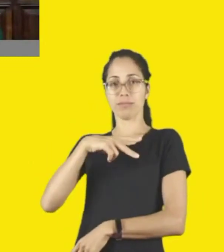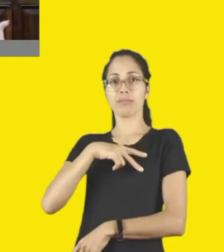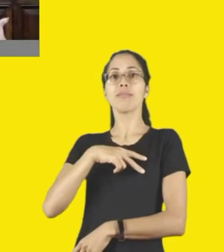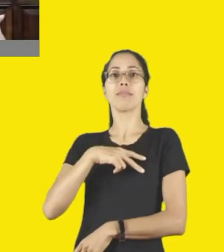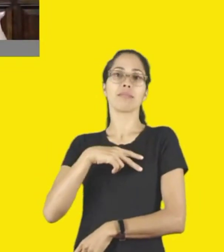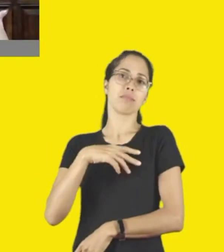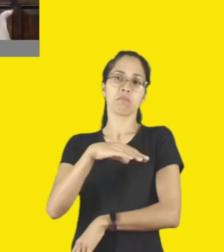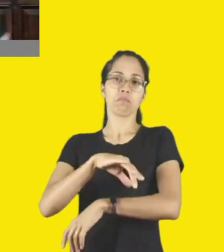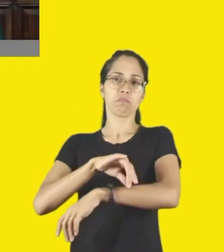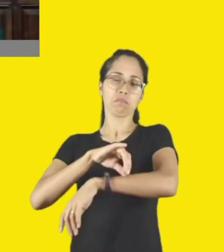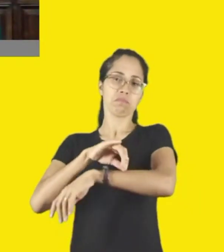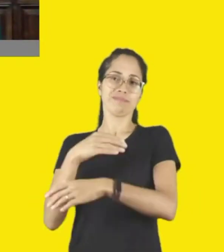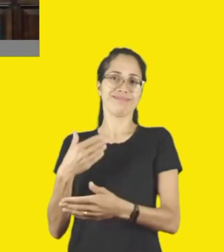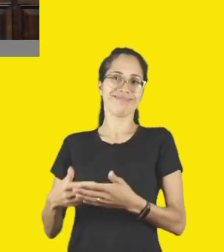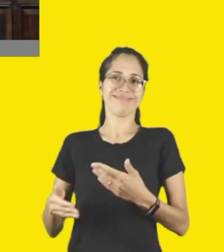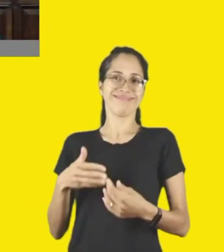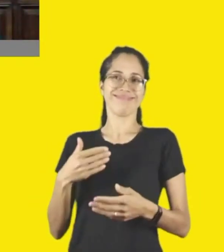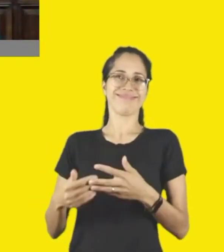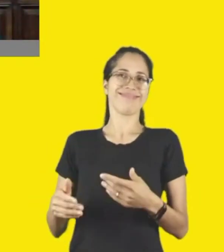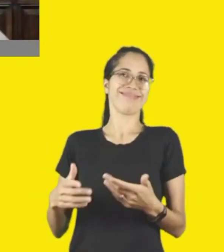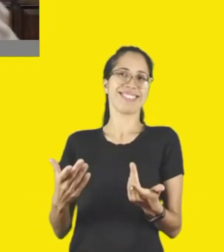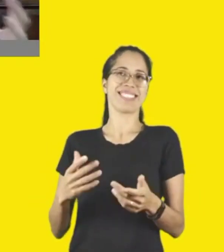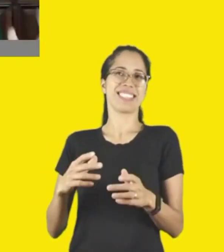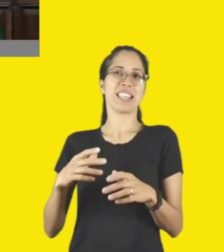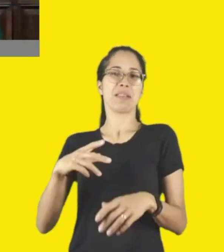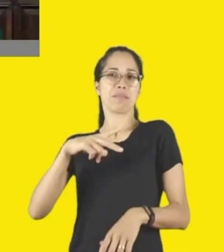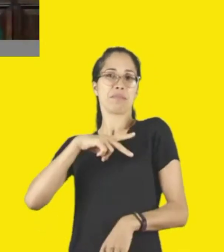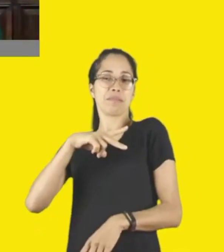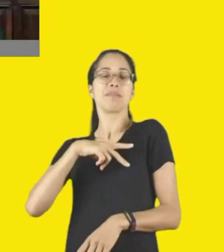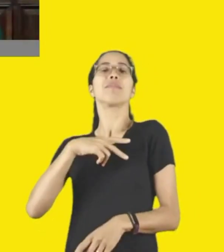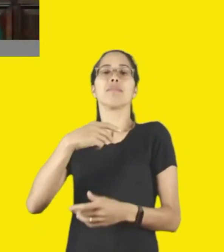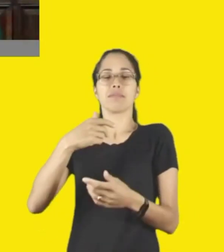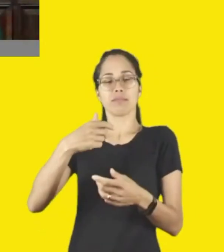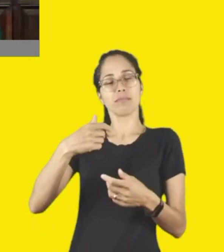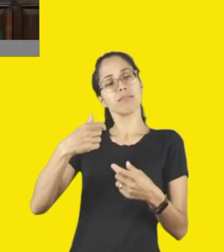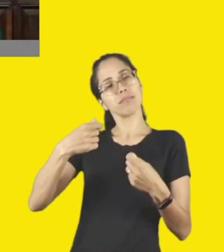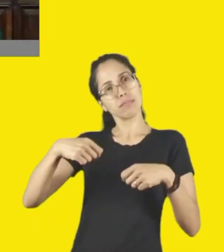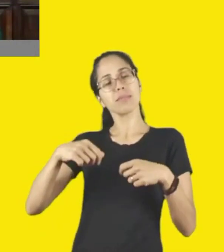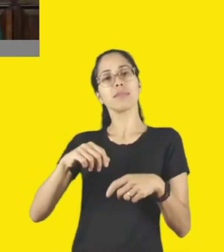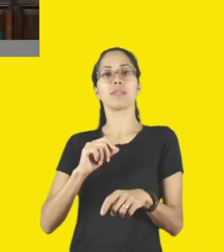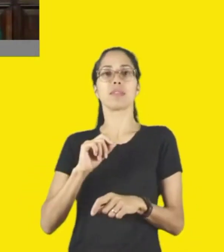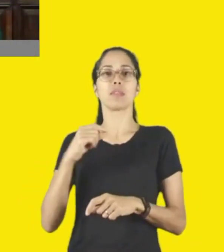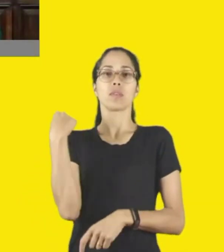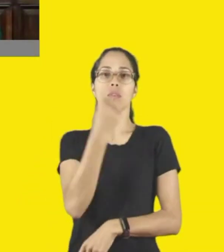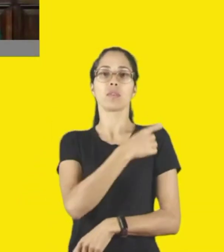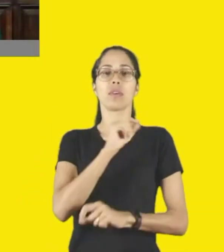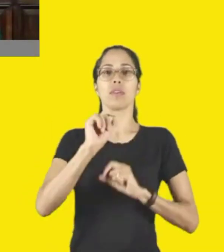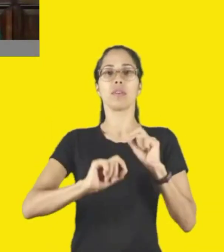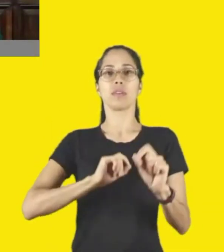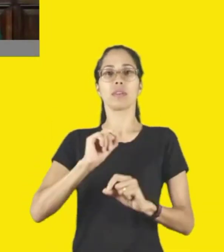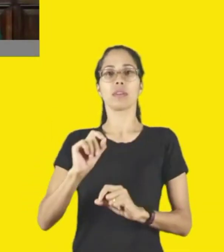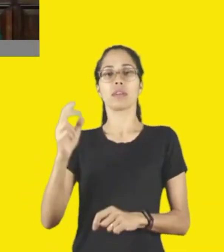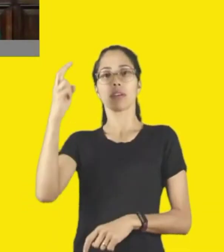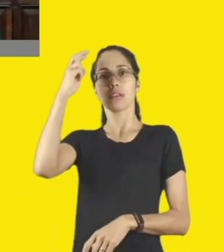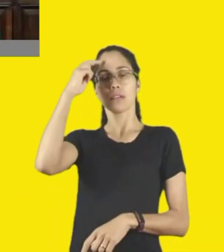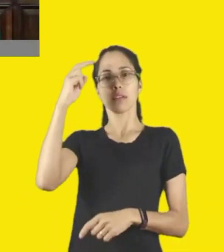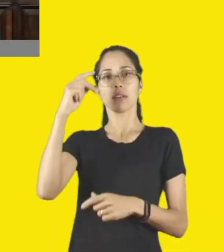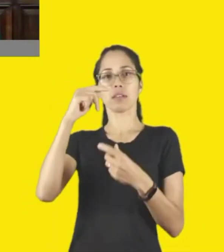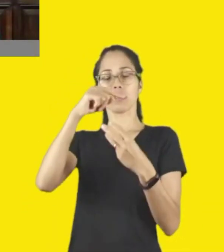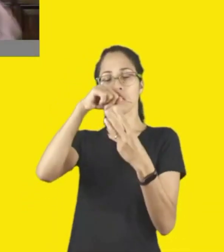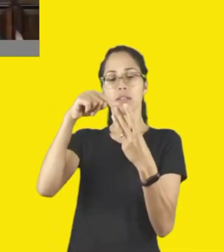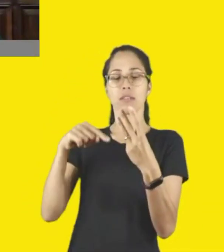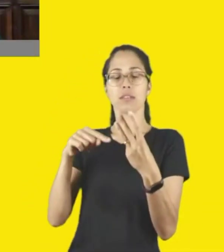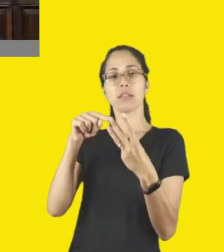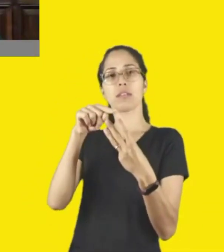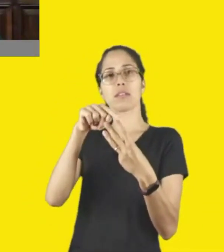material diverso em todo o espectro que a gente tem da cultura, mas no tripé, se a gente